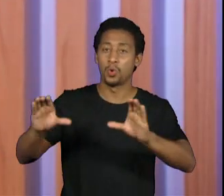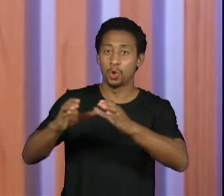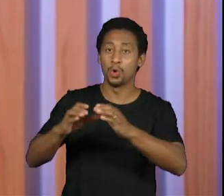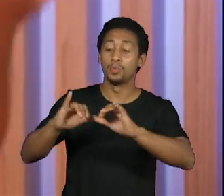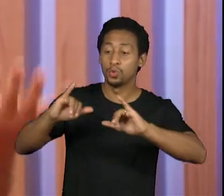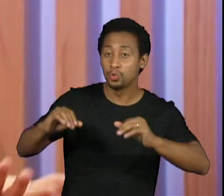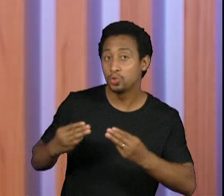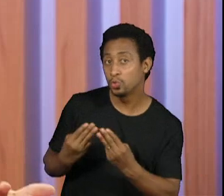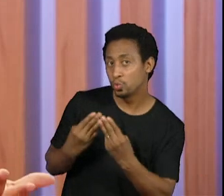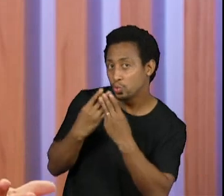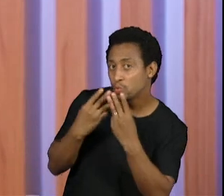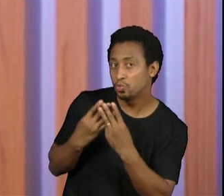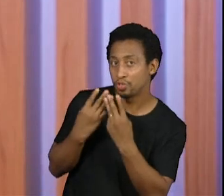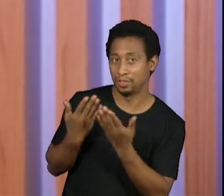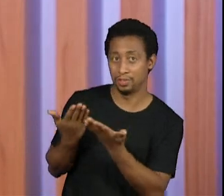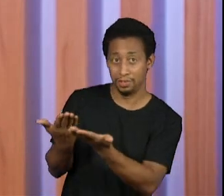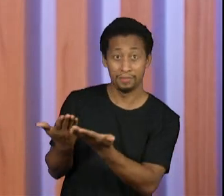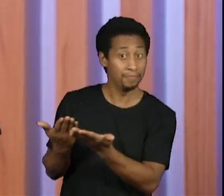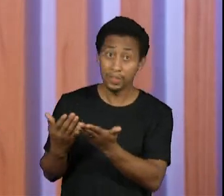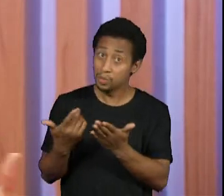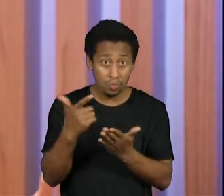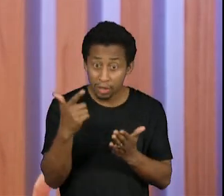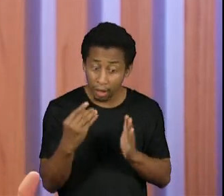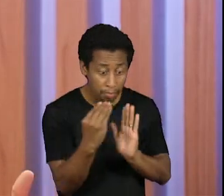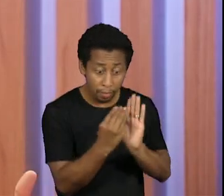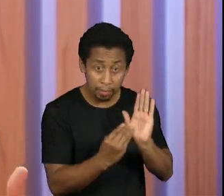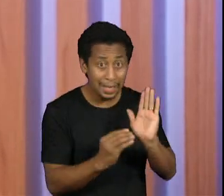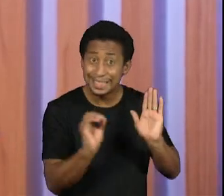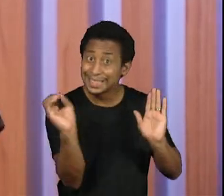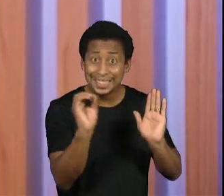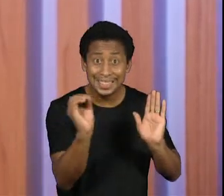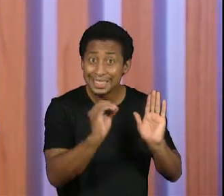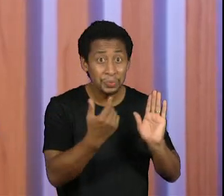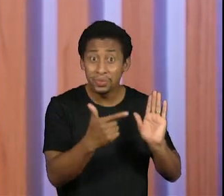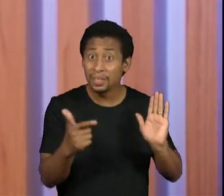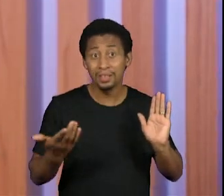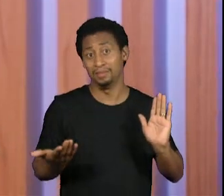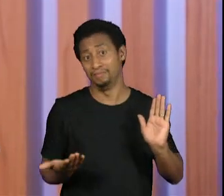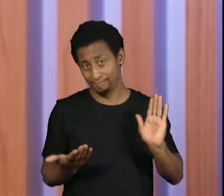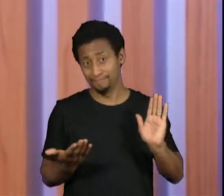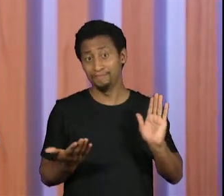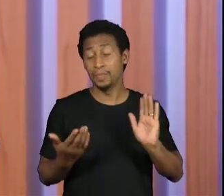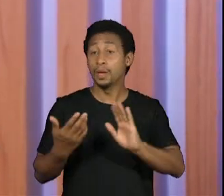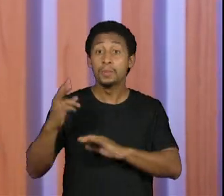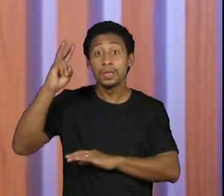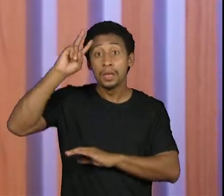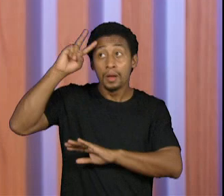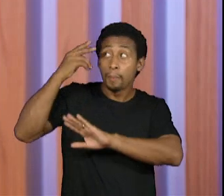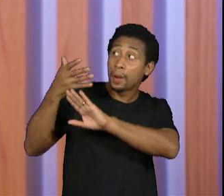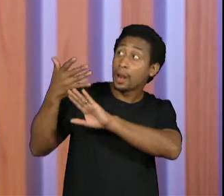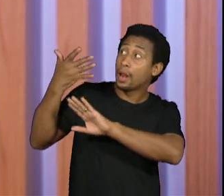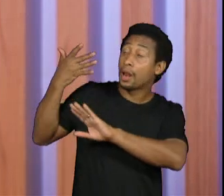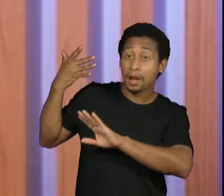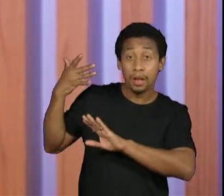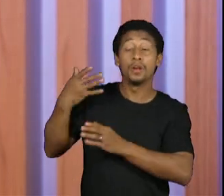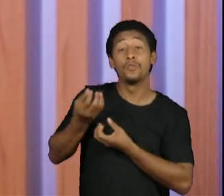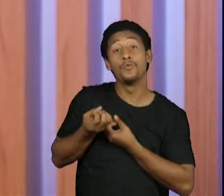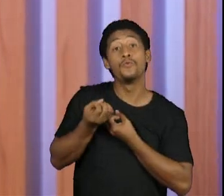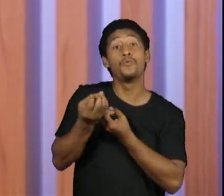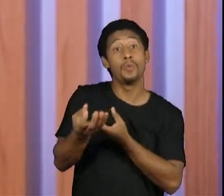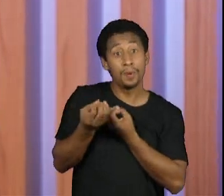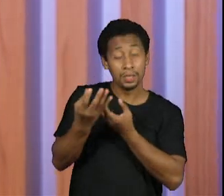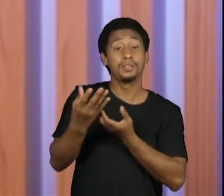aconteceu no Ocidente. A gente jamais vai ver isso, porque esse é um fato histórico, é um fato dado. Não existe o que